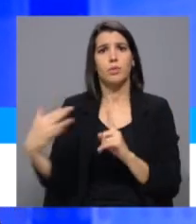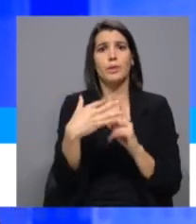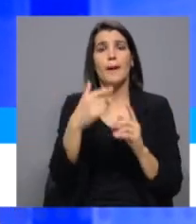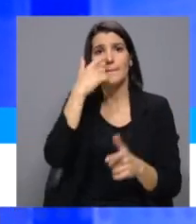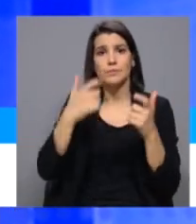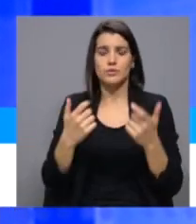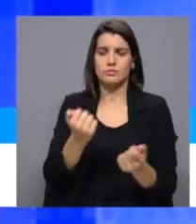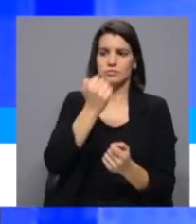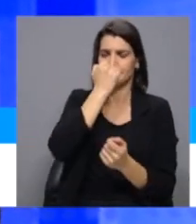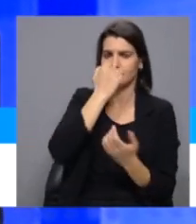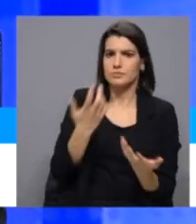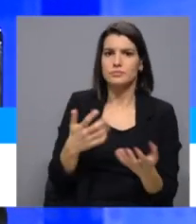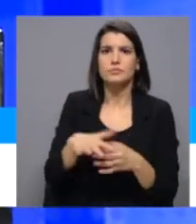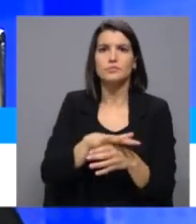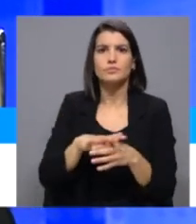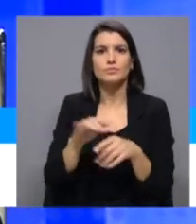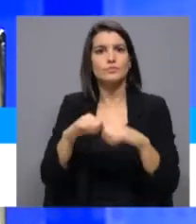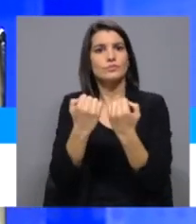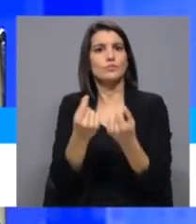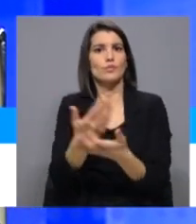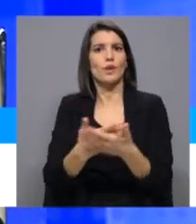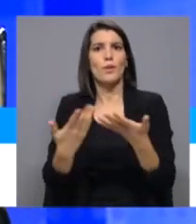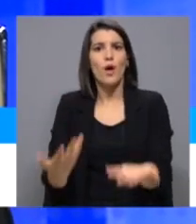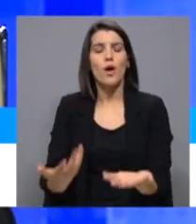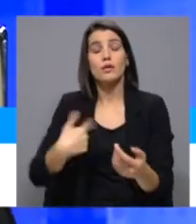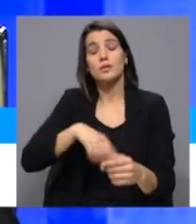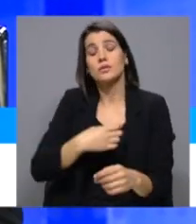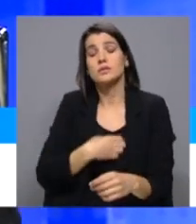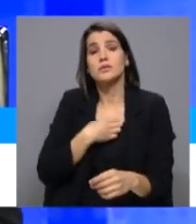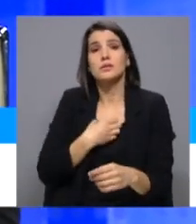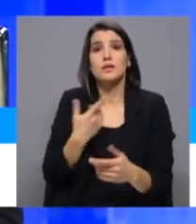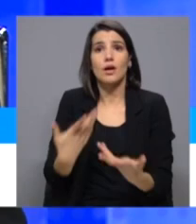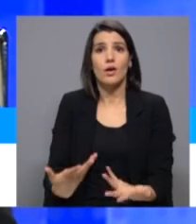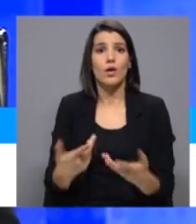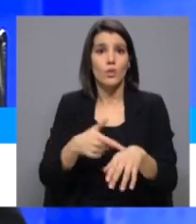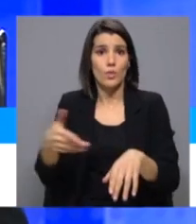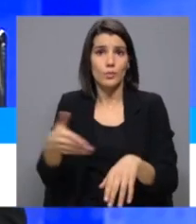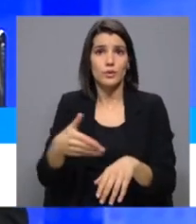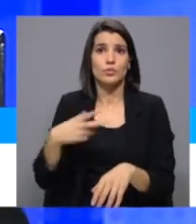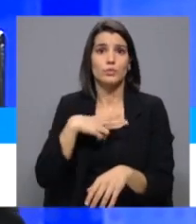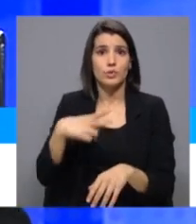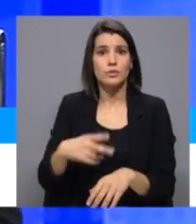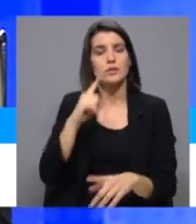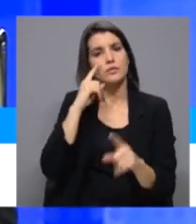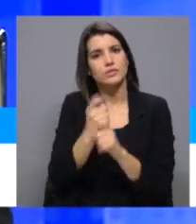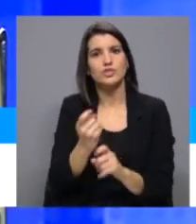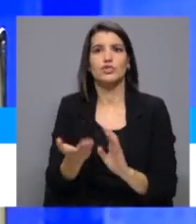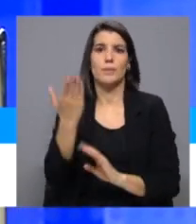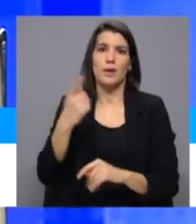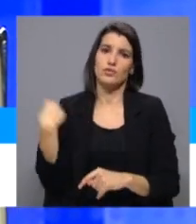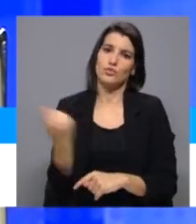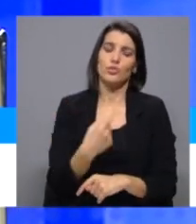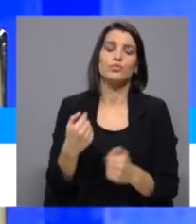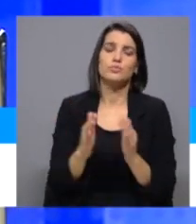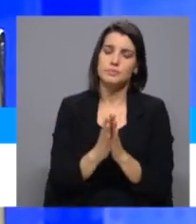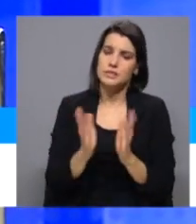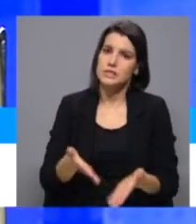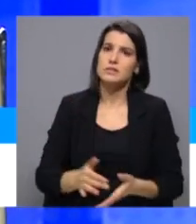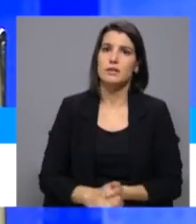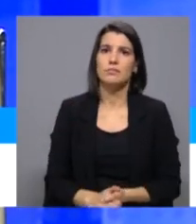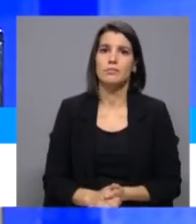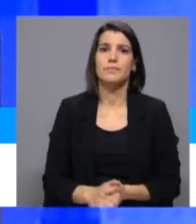pessoas face ao contexto socioeconómico que estamos a viver, e em nosso entender, o momento que o país vivia exigia mais de todos nós. Catarina Martins,